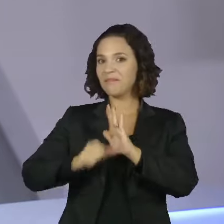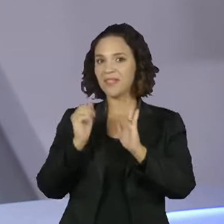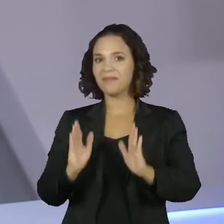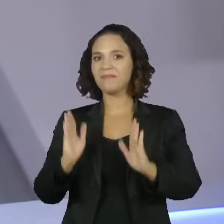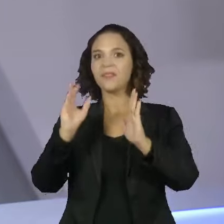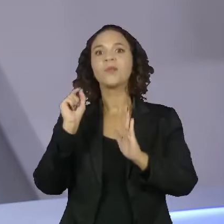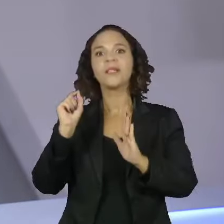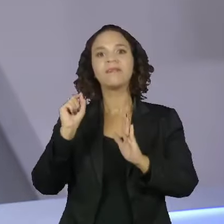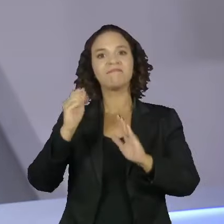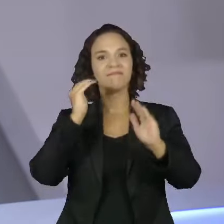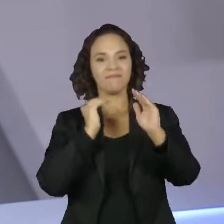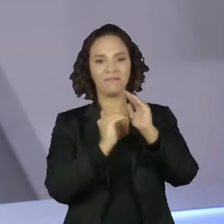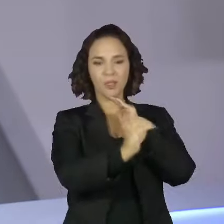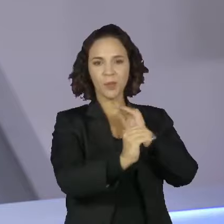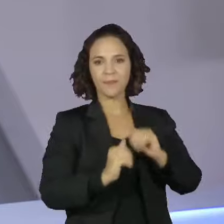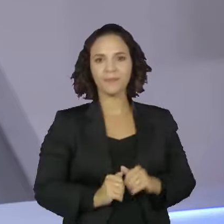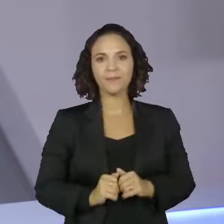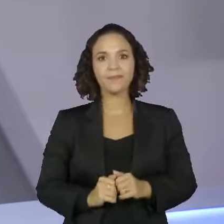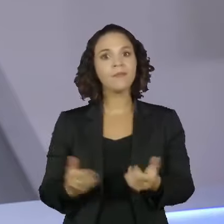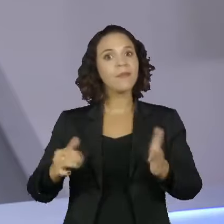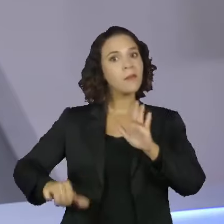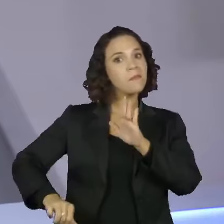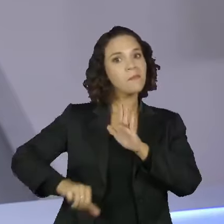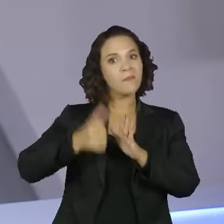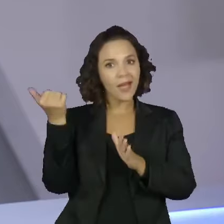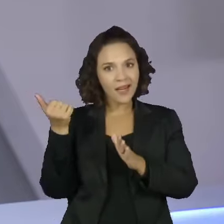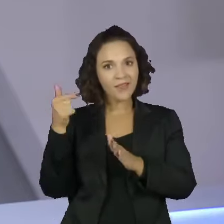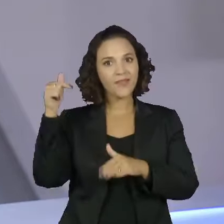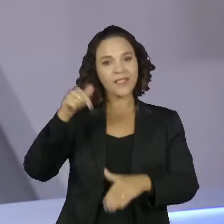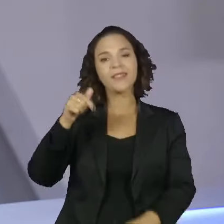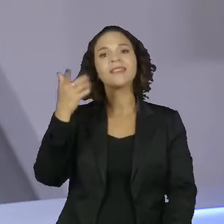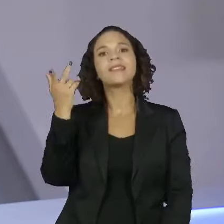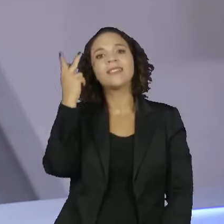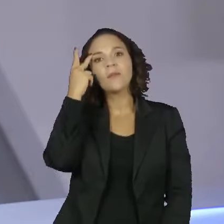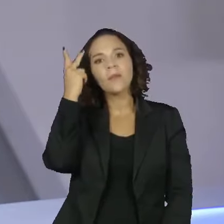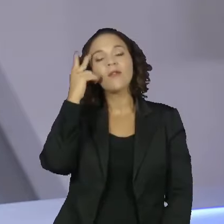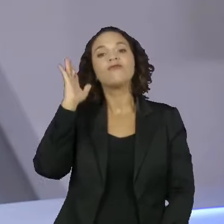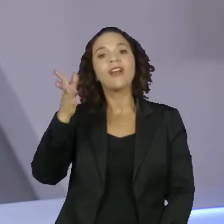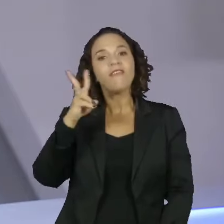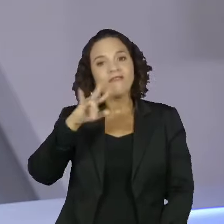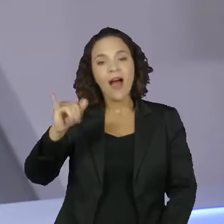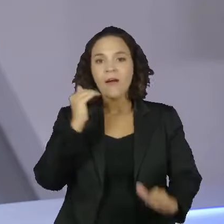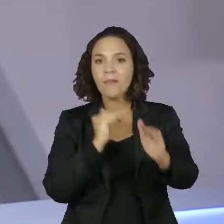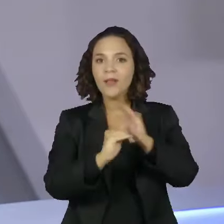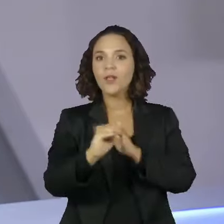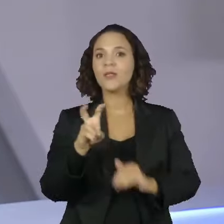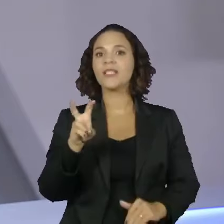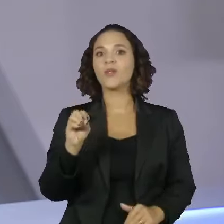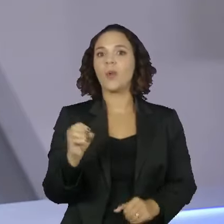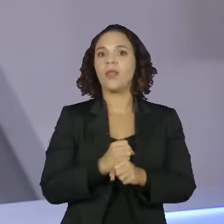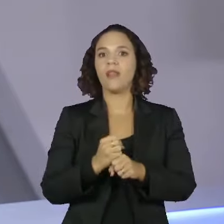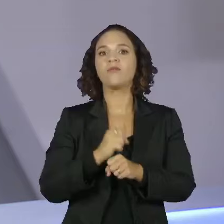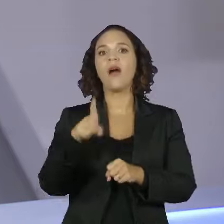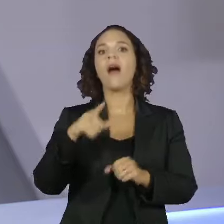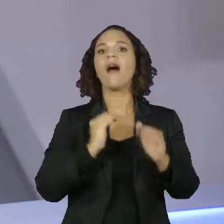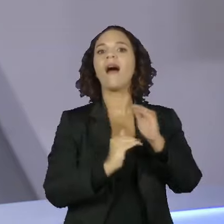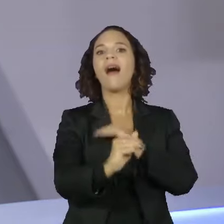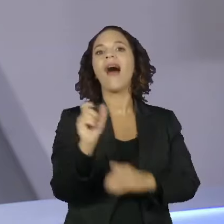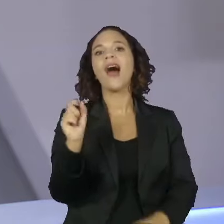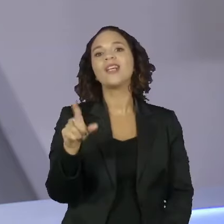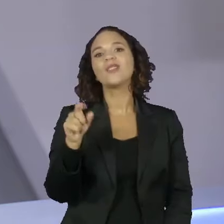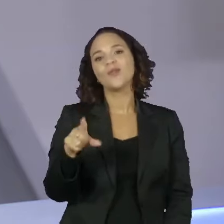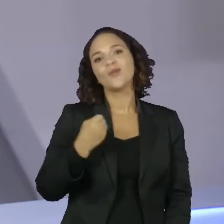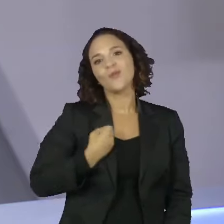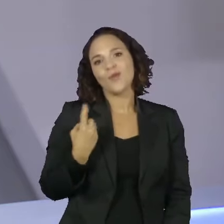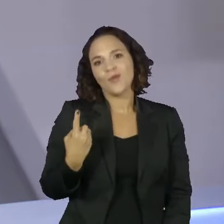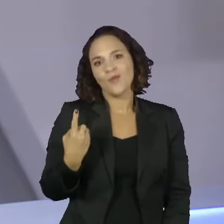sobre o metrô. Neste ano, a primeira linha da capital vai completar 50 anos. É a linha 1 Azul, que já foi conhecida